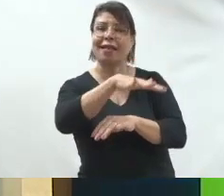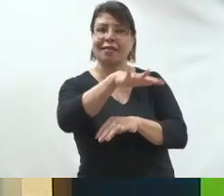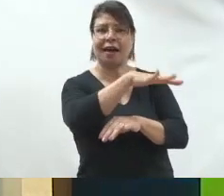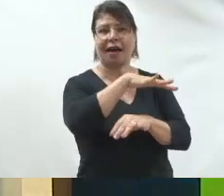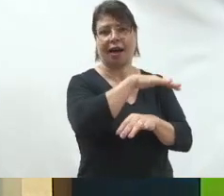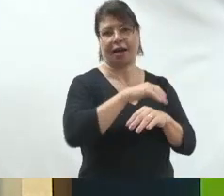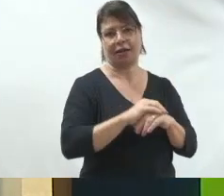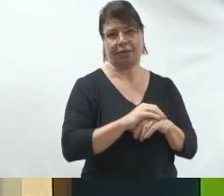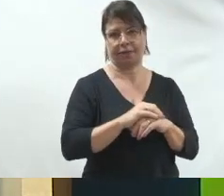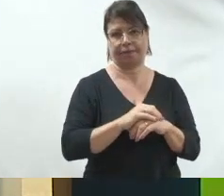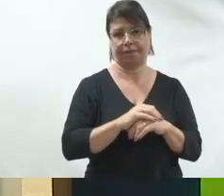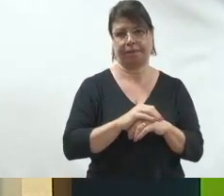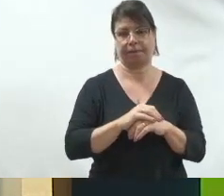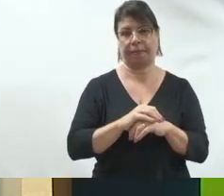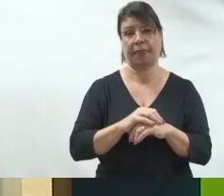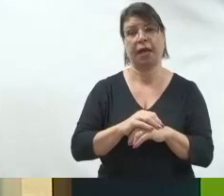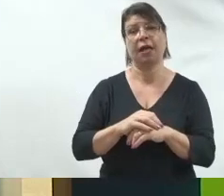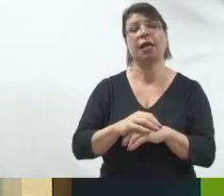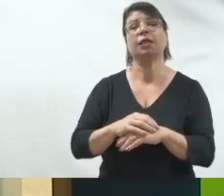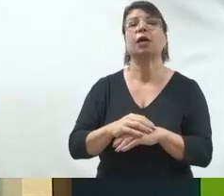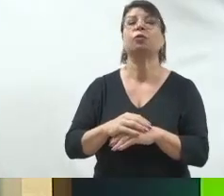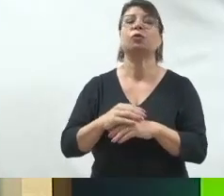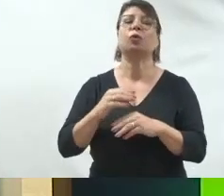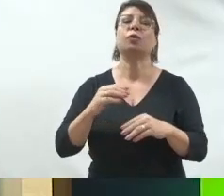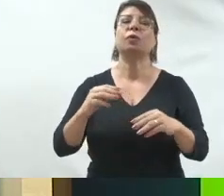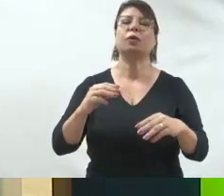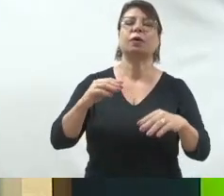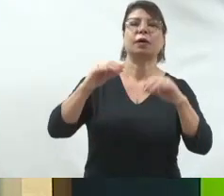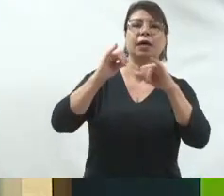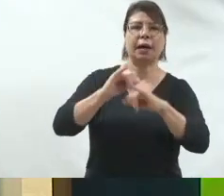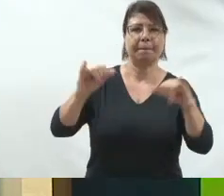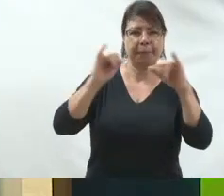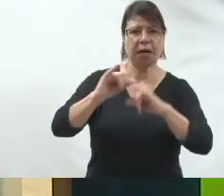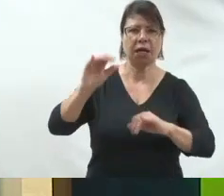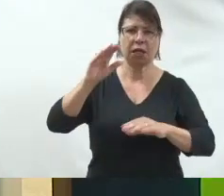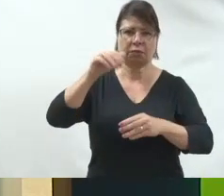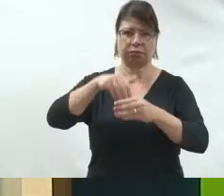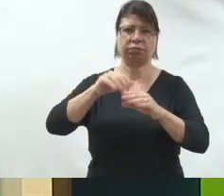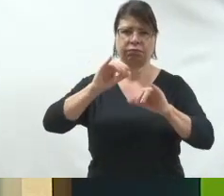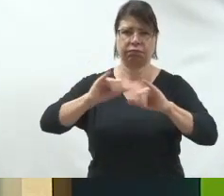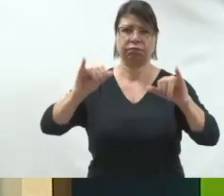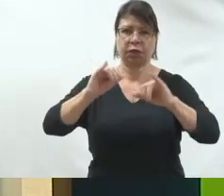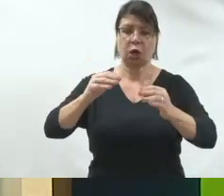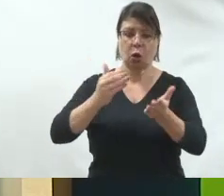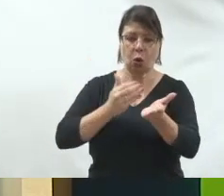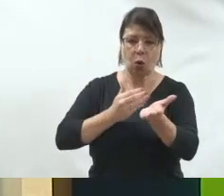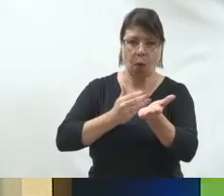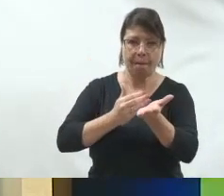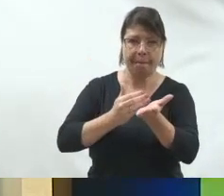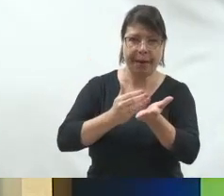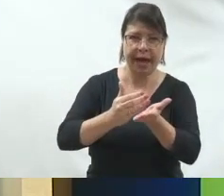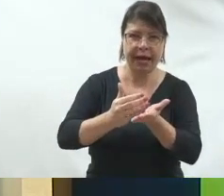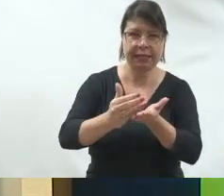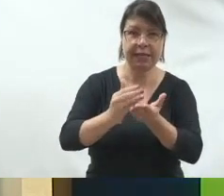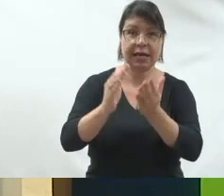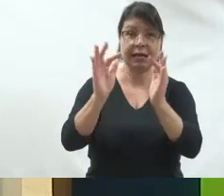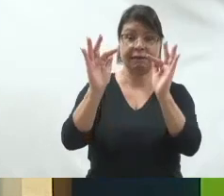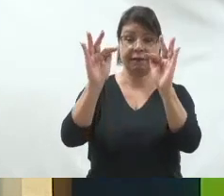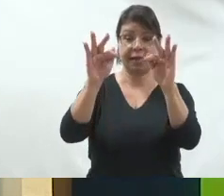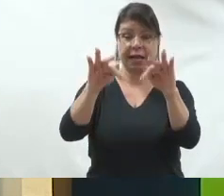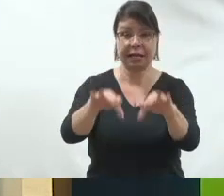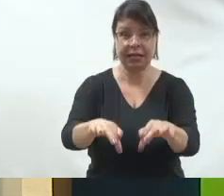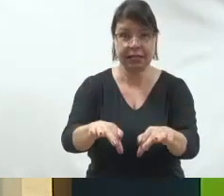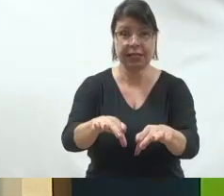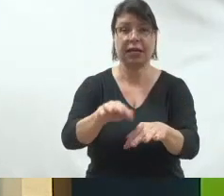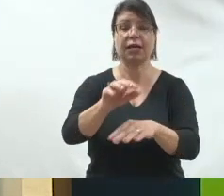toda campanha, ela começa e termina com o eleitorado. Não existe candidato biônico. Muito